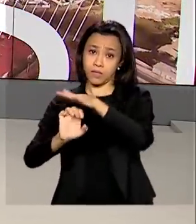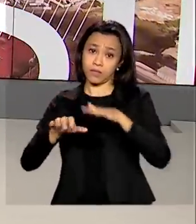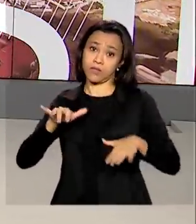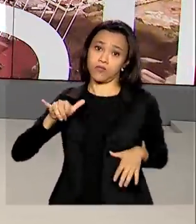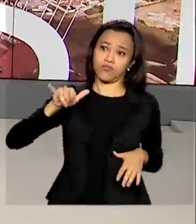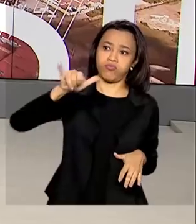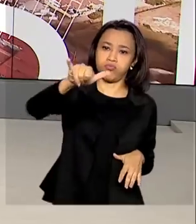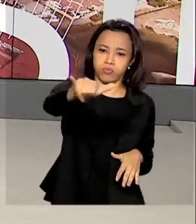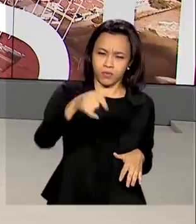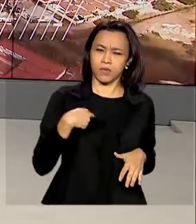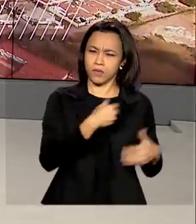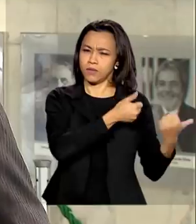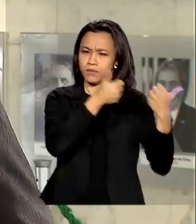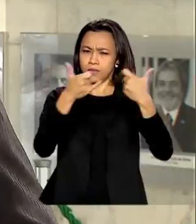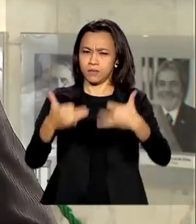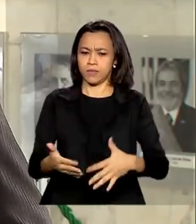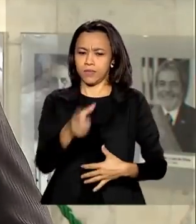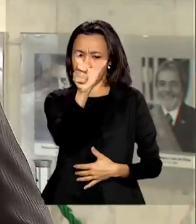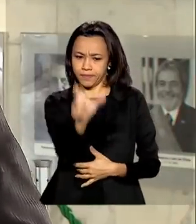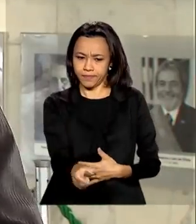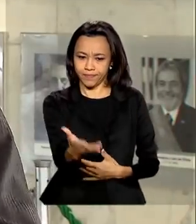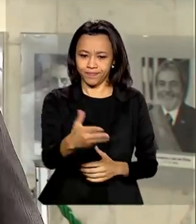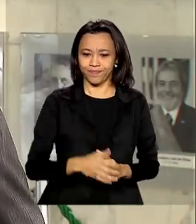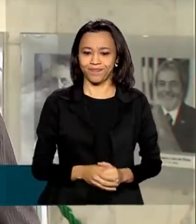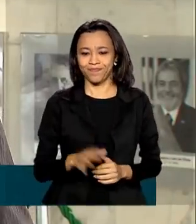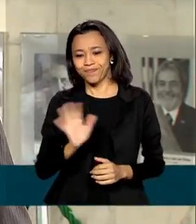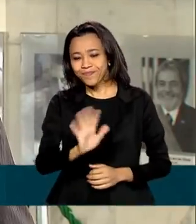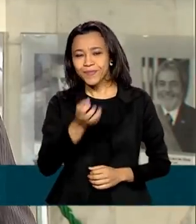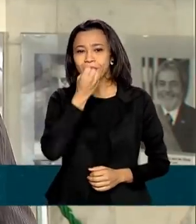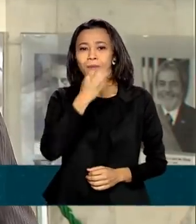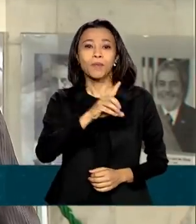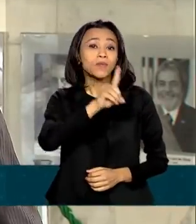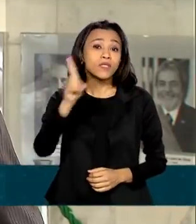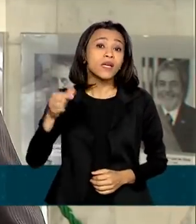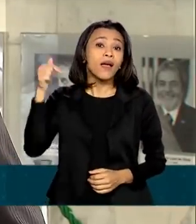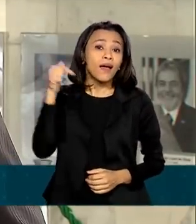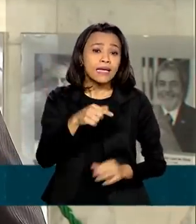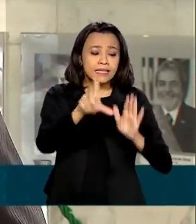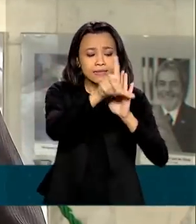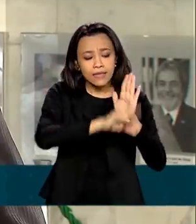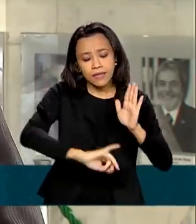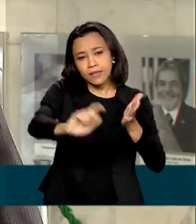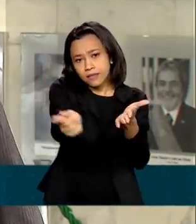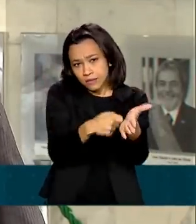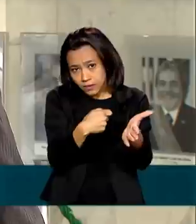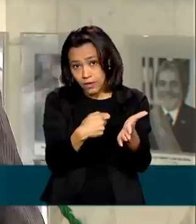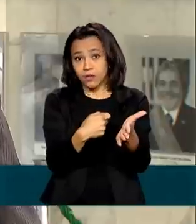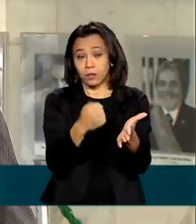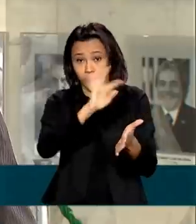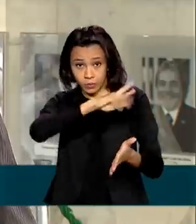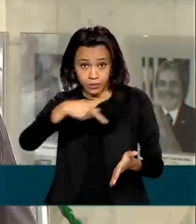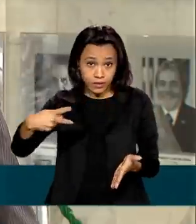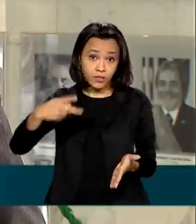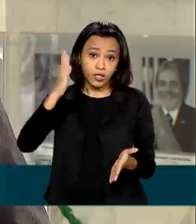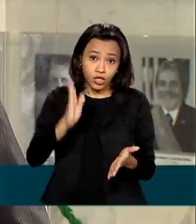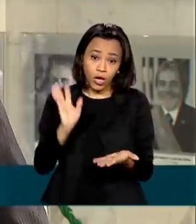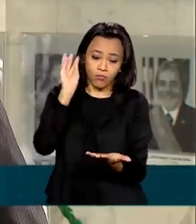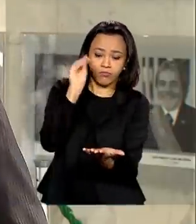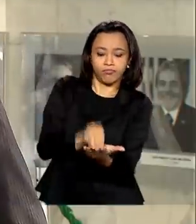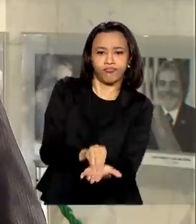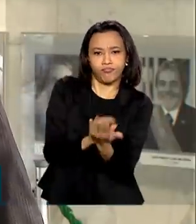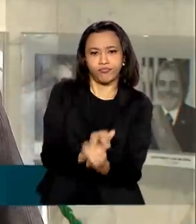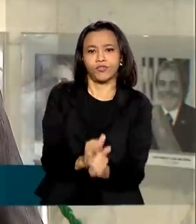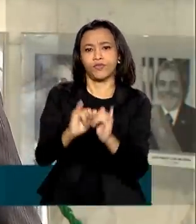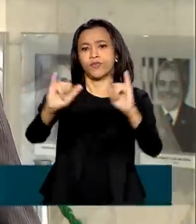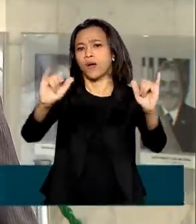as informações. Bom dia. Essa lei, sancionada pelo presidente Jair Bolsonaro, que está no Diário Oficial de hoje, tem o